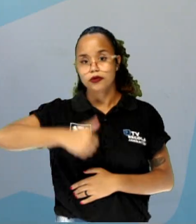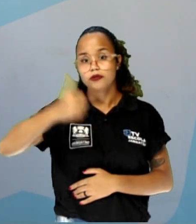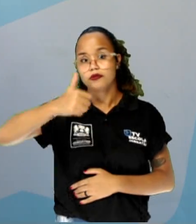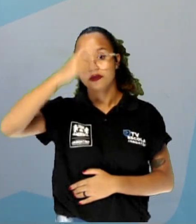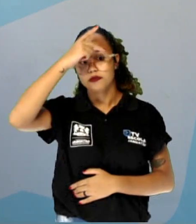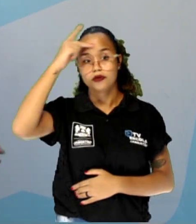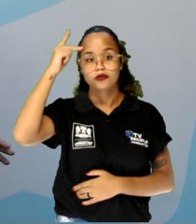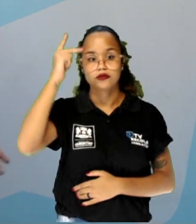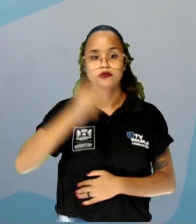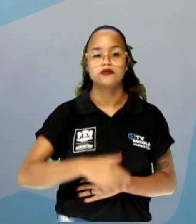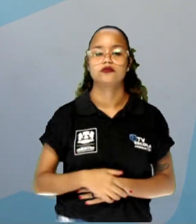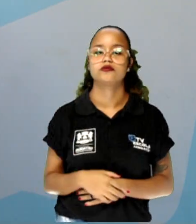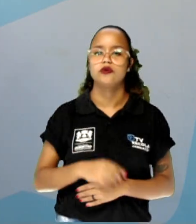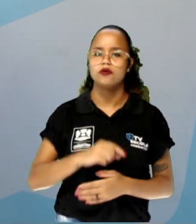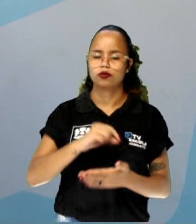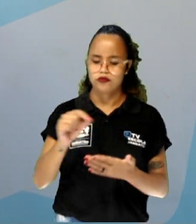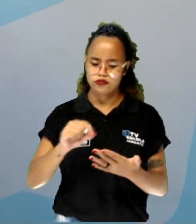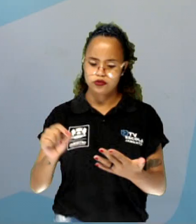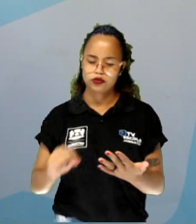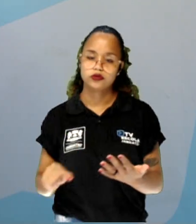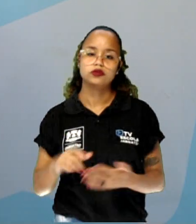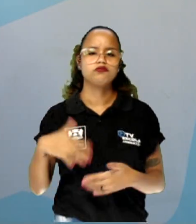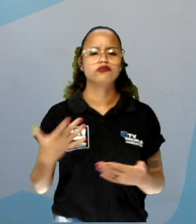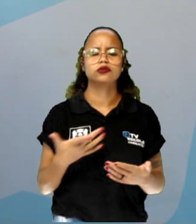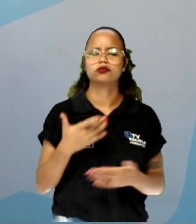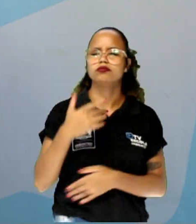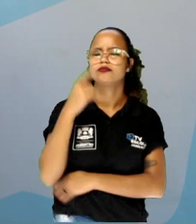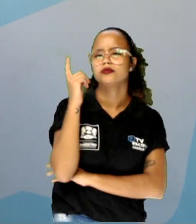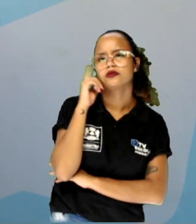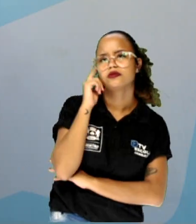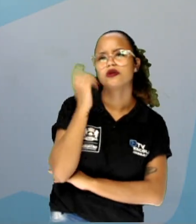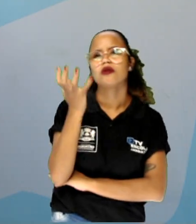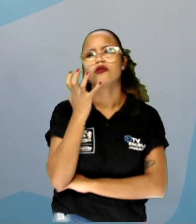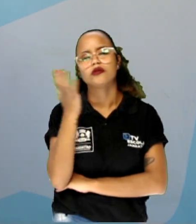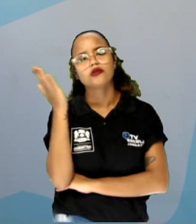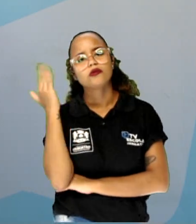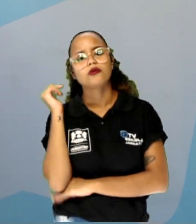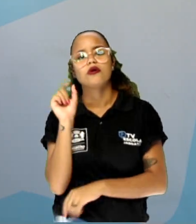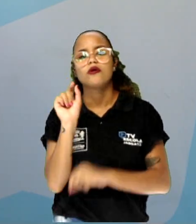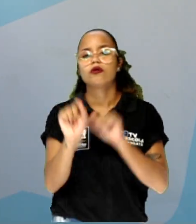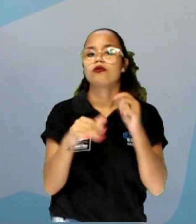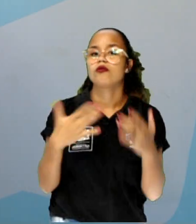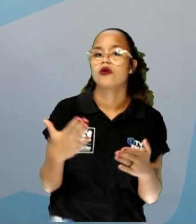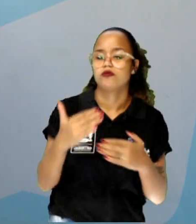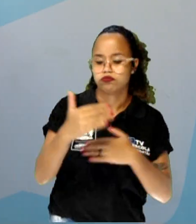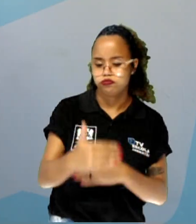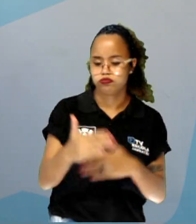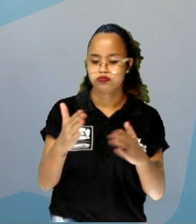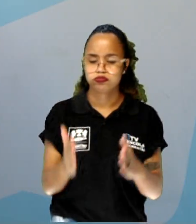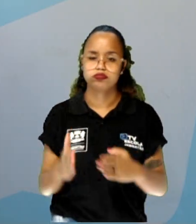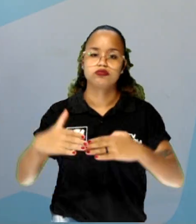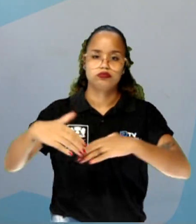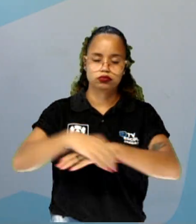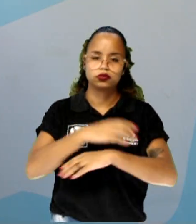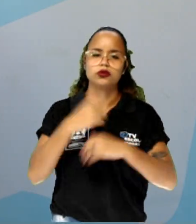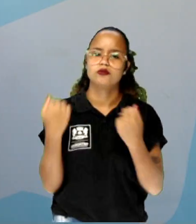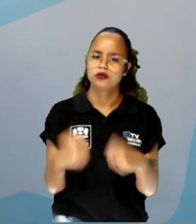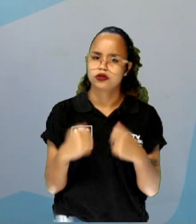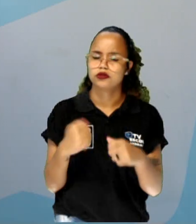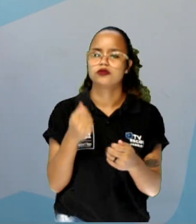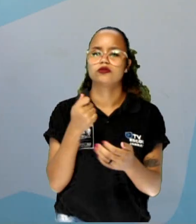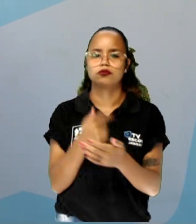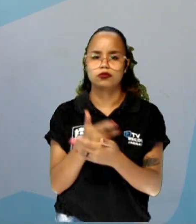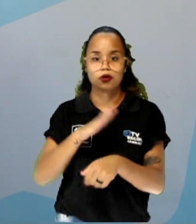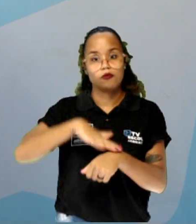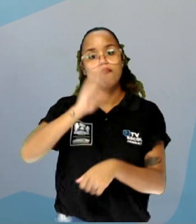lista. Então ele resolveu, poxa, eu estou querendo saber qual o tamanho de sapato, né? Eu preciso comprar com